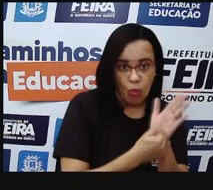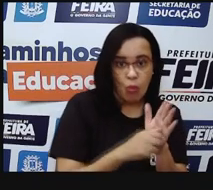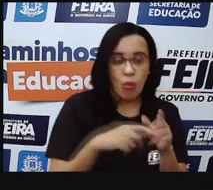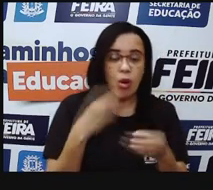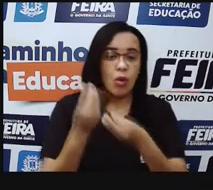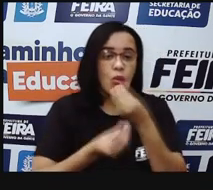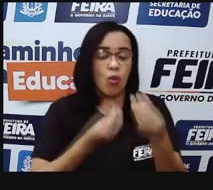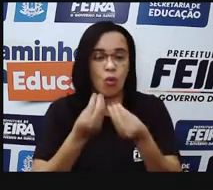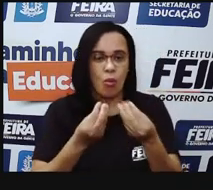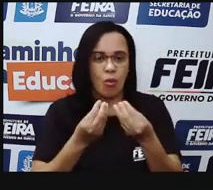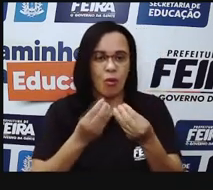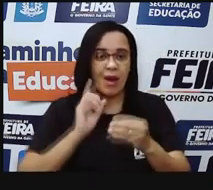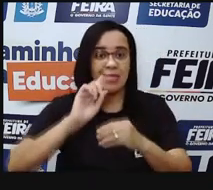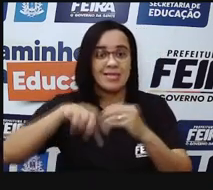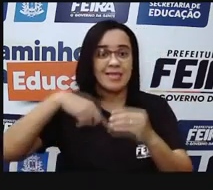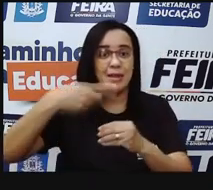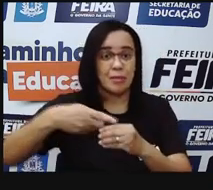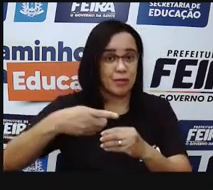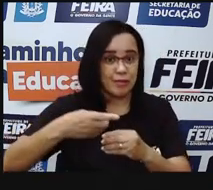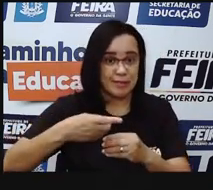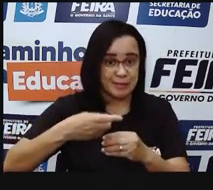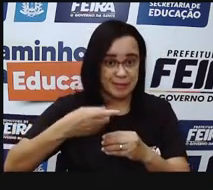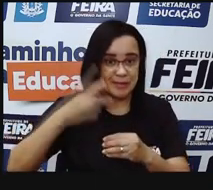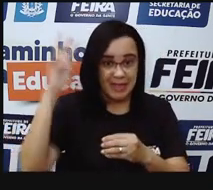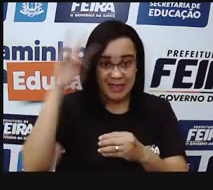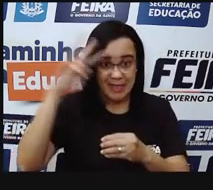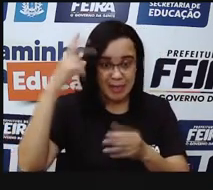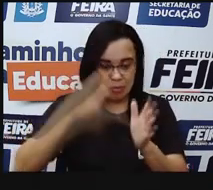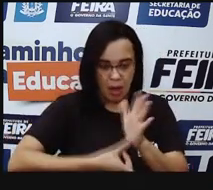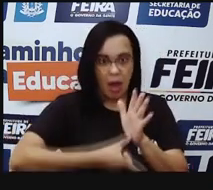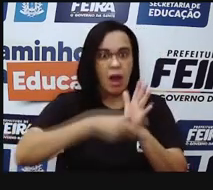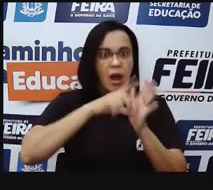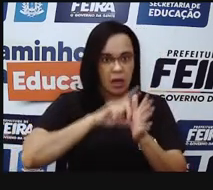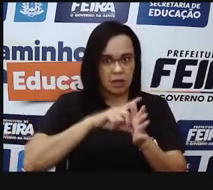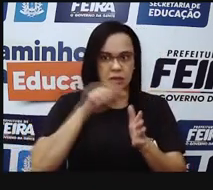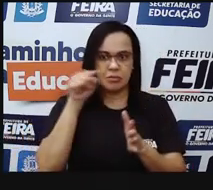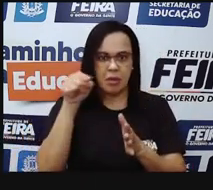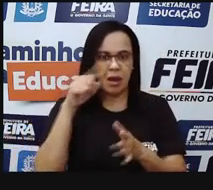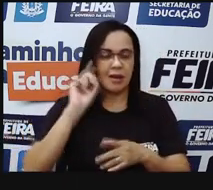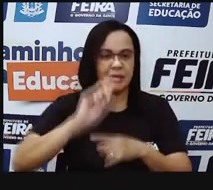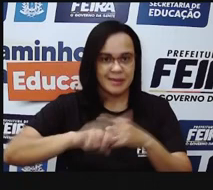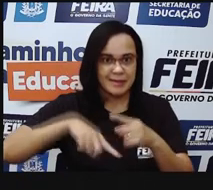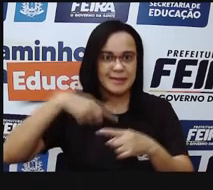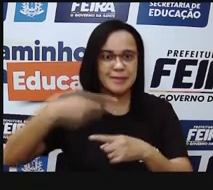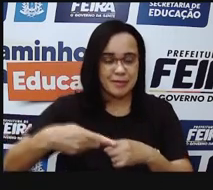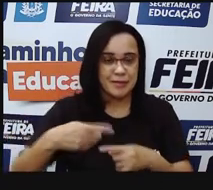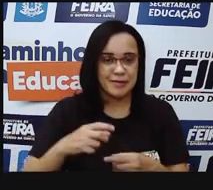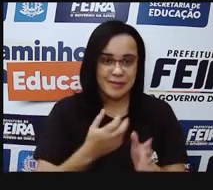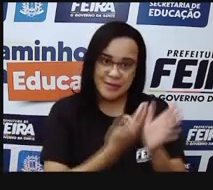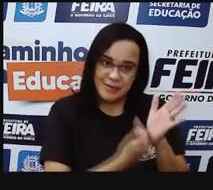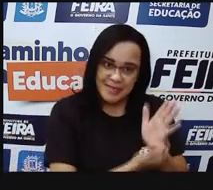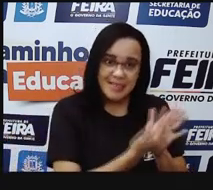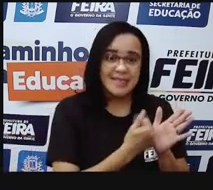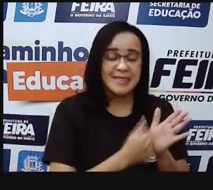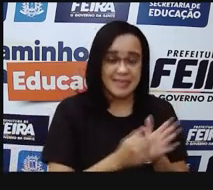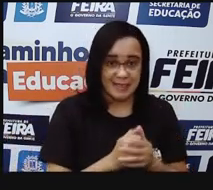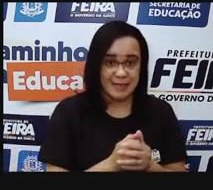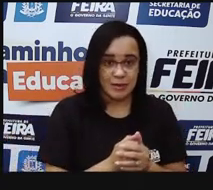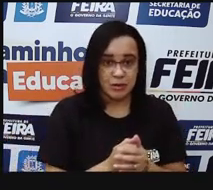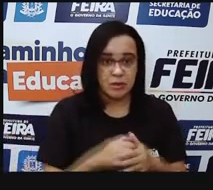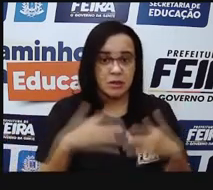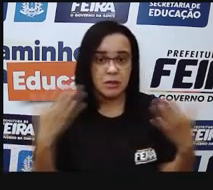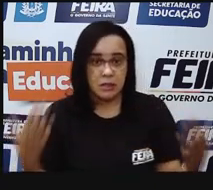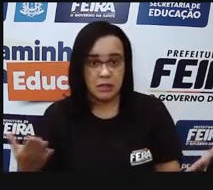retinha. E aí, por isso também que ela tem dificuldade de enxergar de perto. E aí, o que que acontece? Ela vai precisar de uma